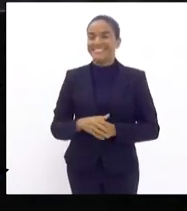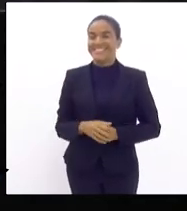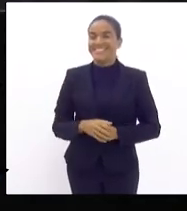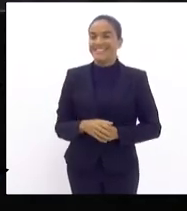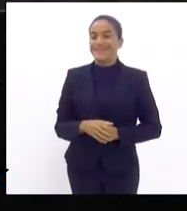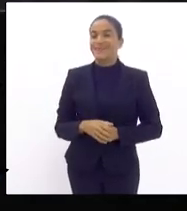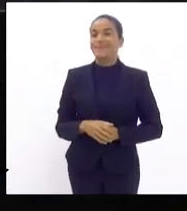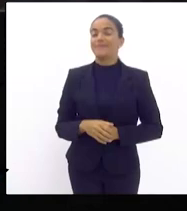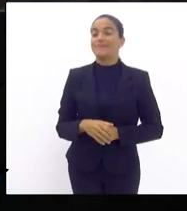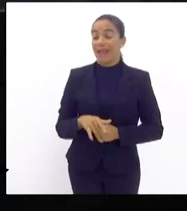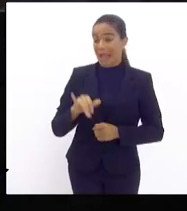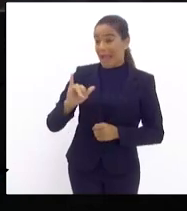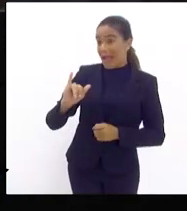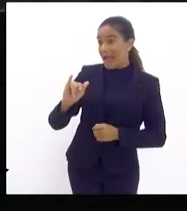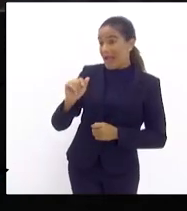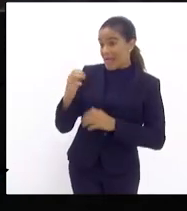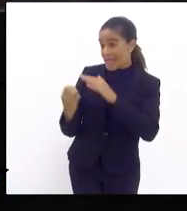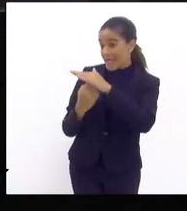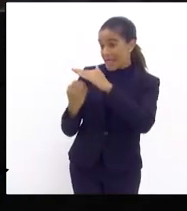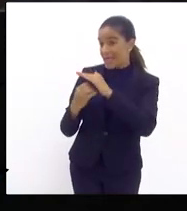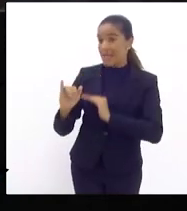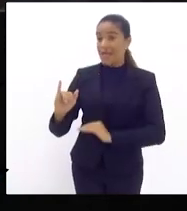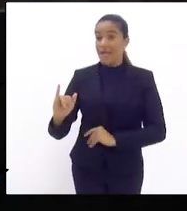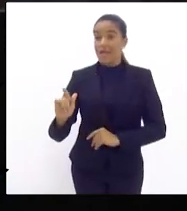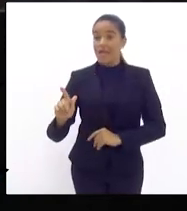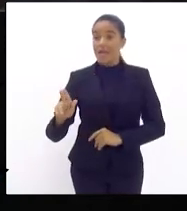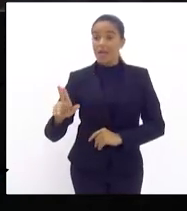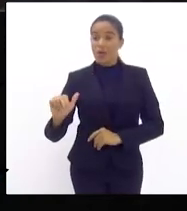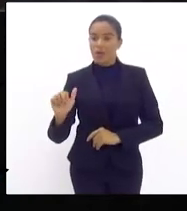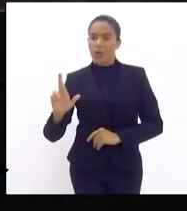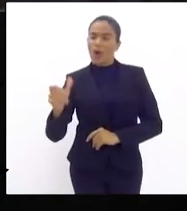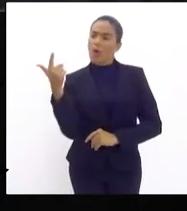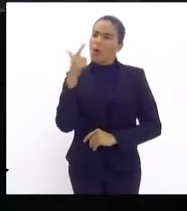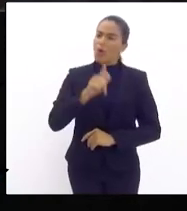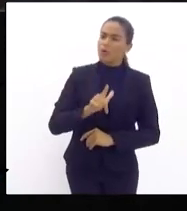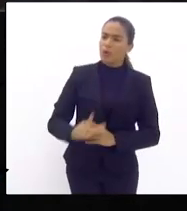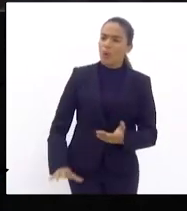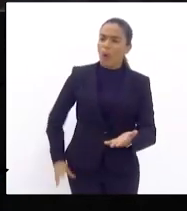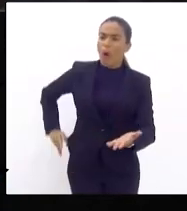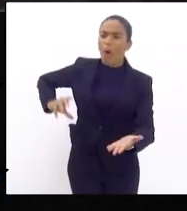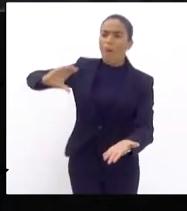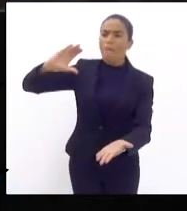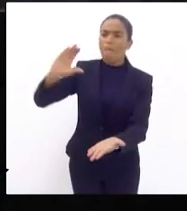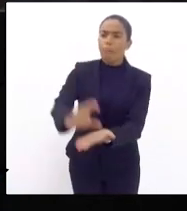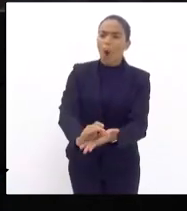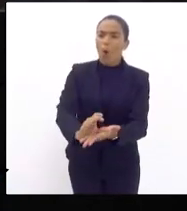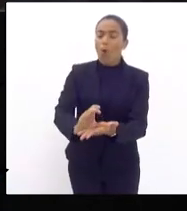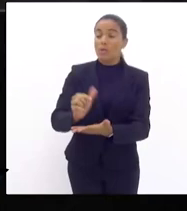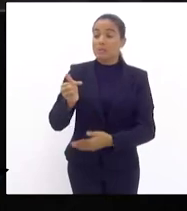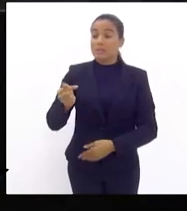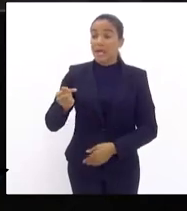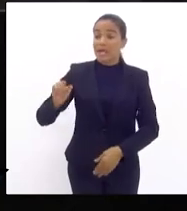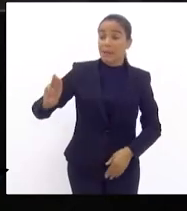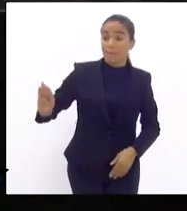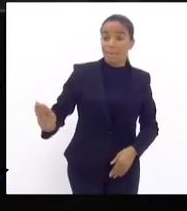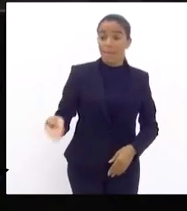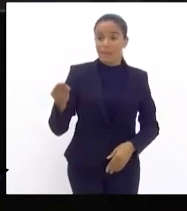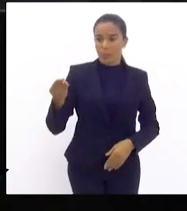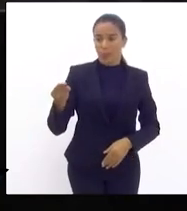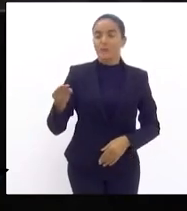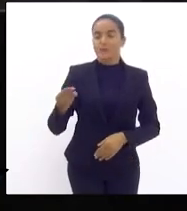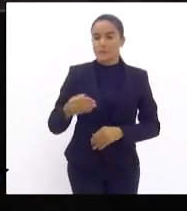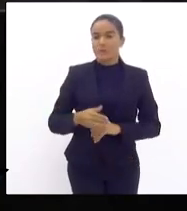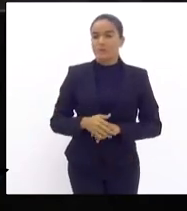a Iguá conseguiu desembolsar 7 bilhões 286 mil